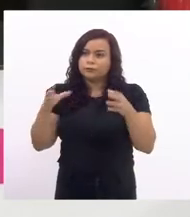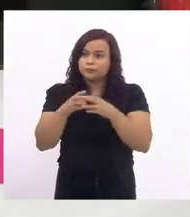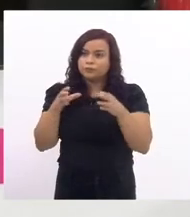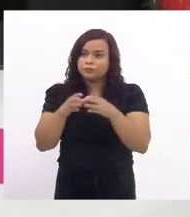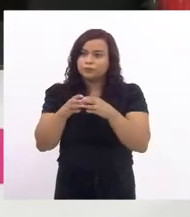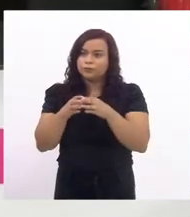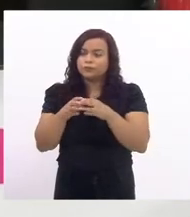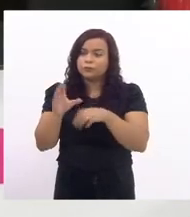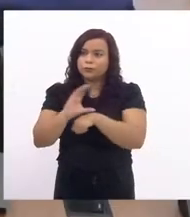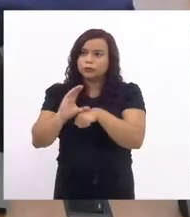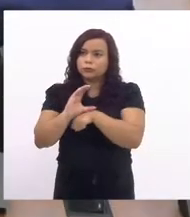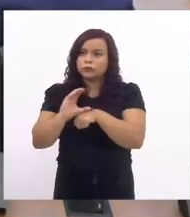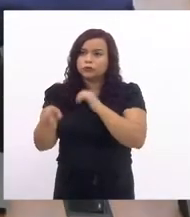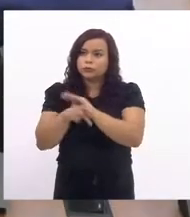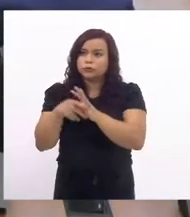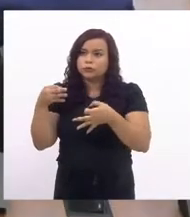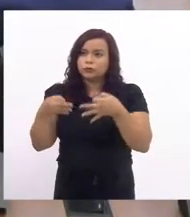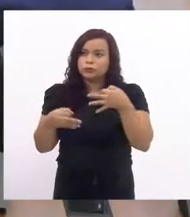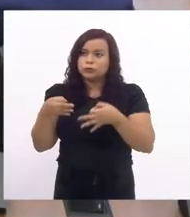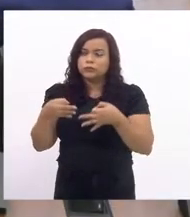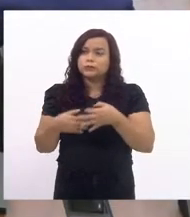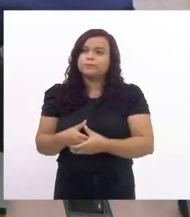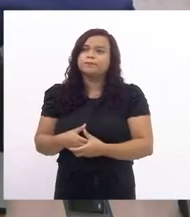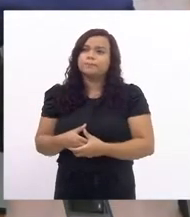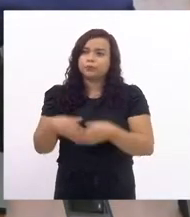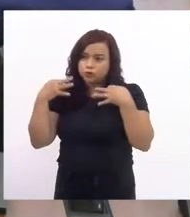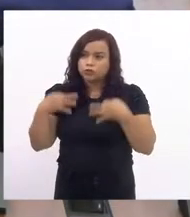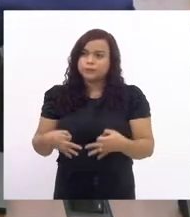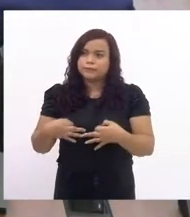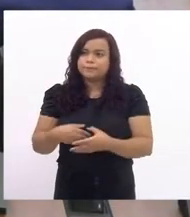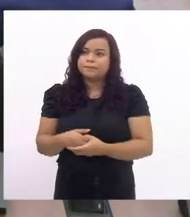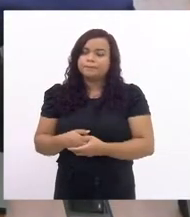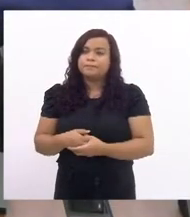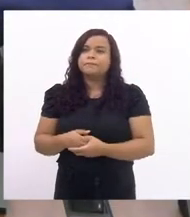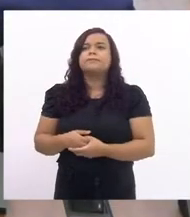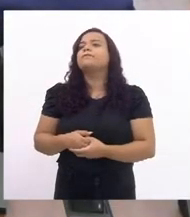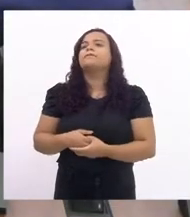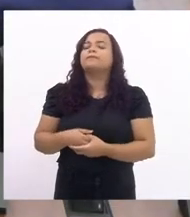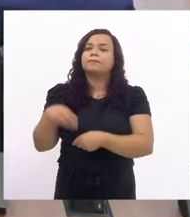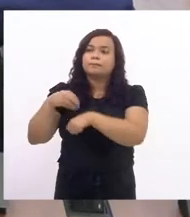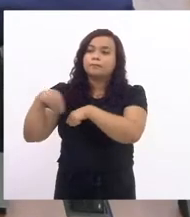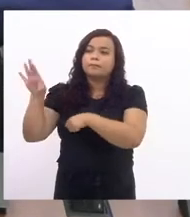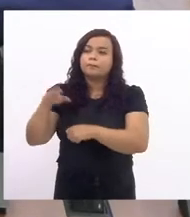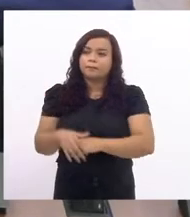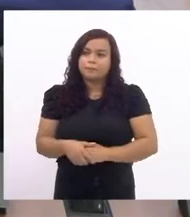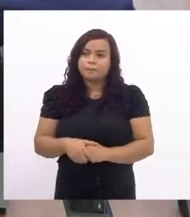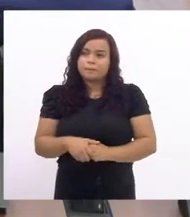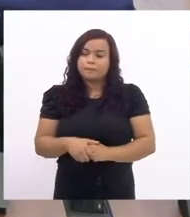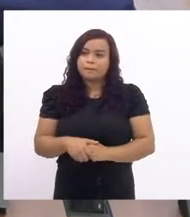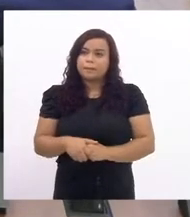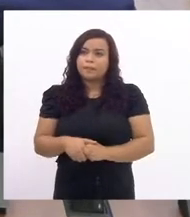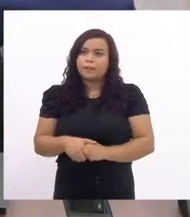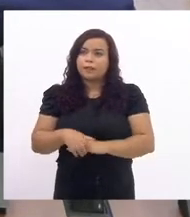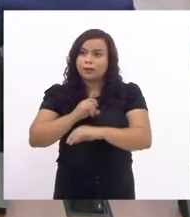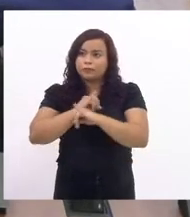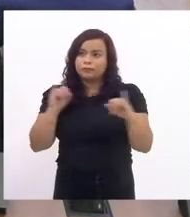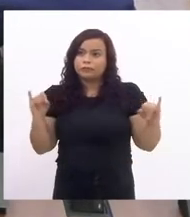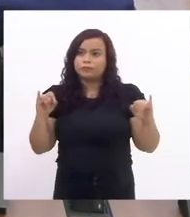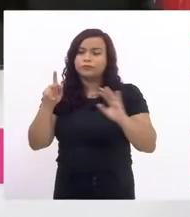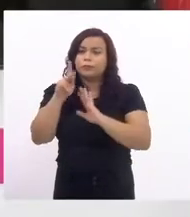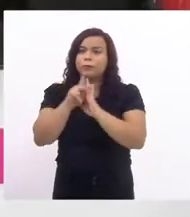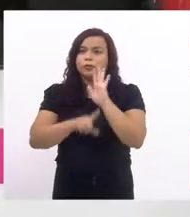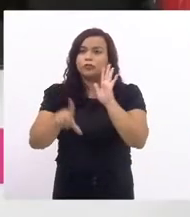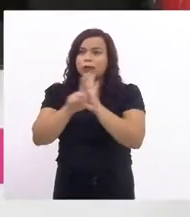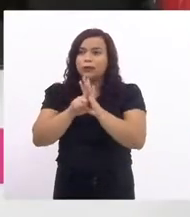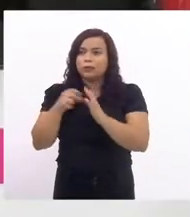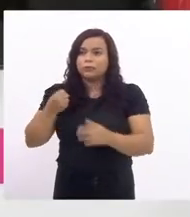constituição e justiça a presidência remete o projeto a comissão de constituição e justiça anuncio projeto